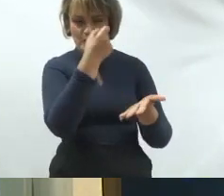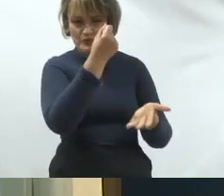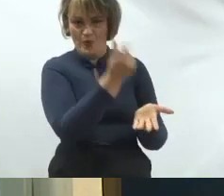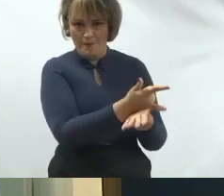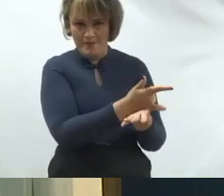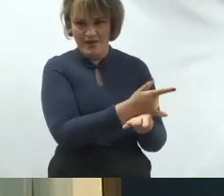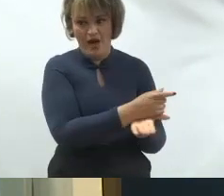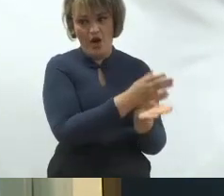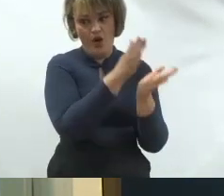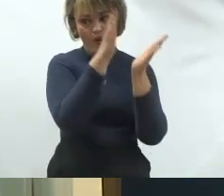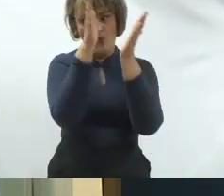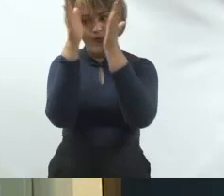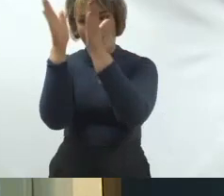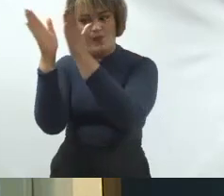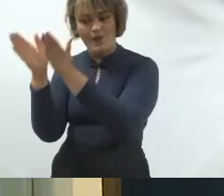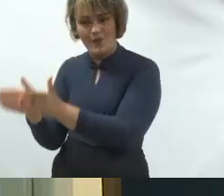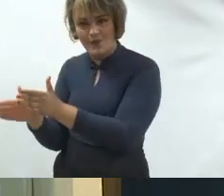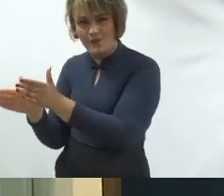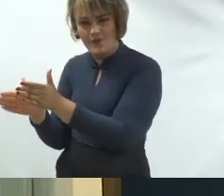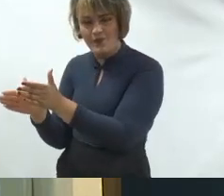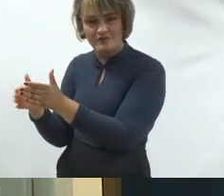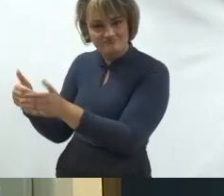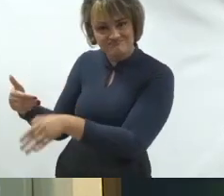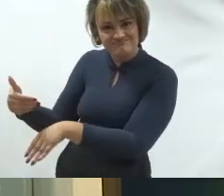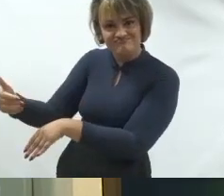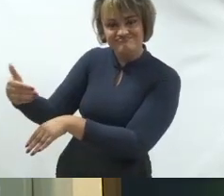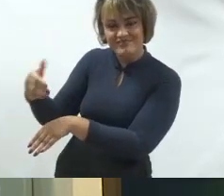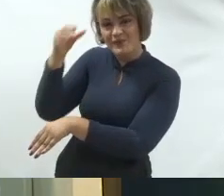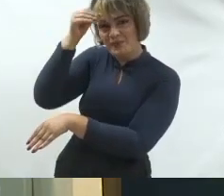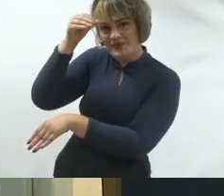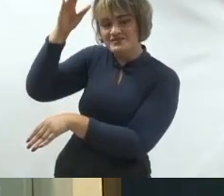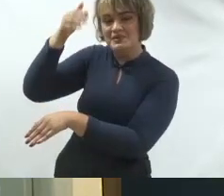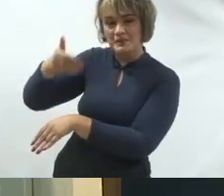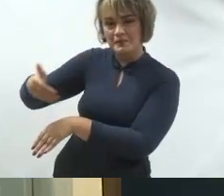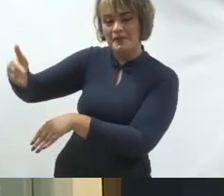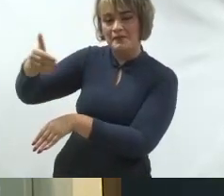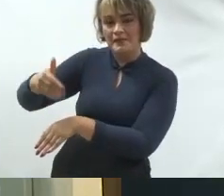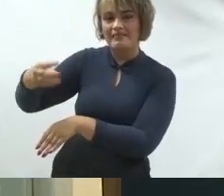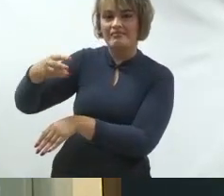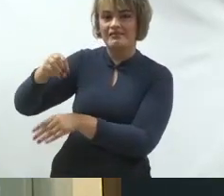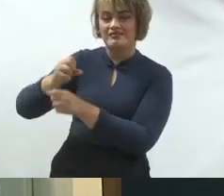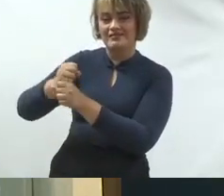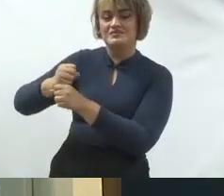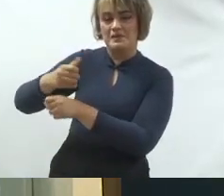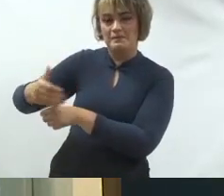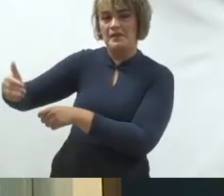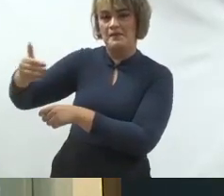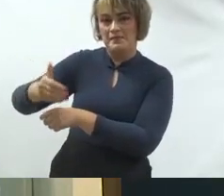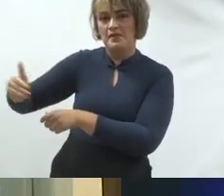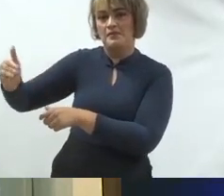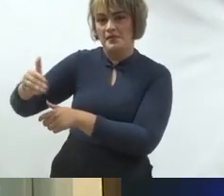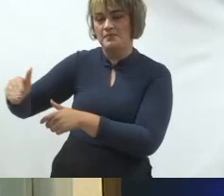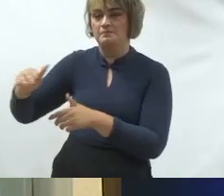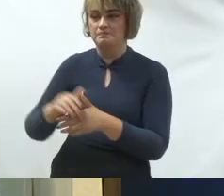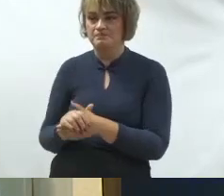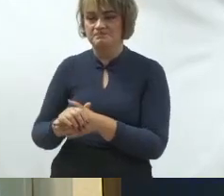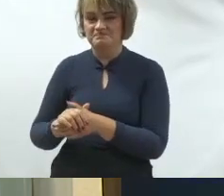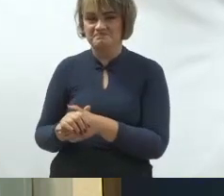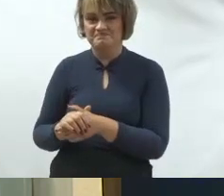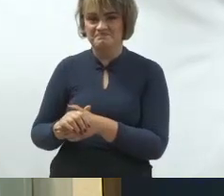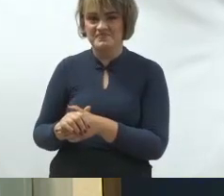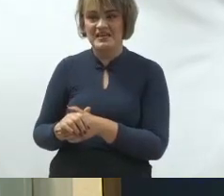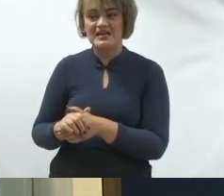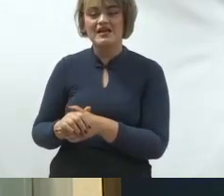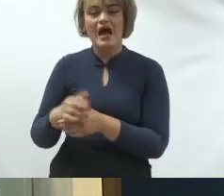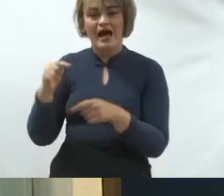mais simples para eu passar adiante todo o conhecimento que eu tive de 30 anos de carreira. Então, o que vocês vão ver nessa aula que eu preparei